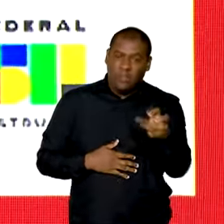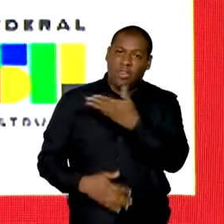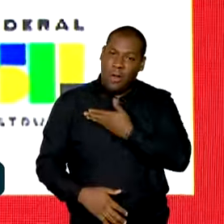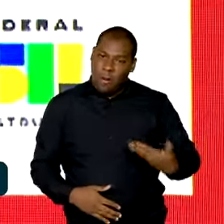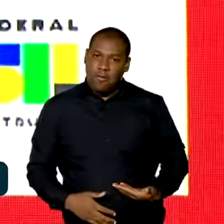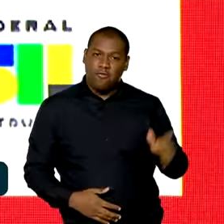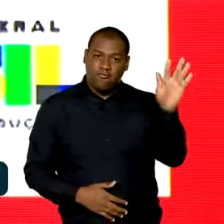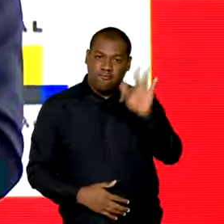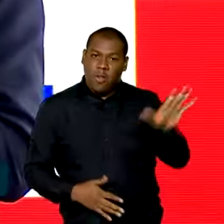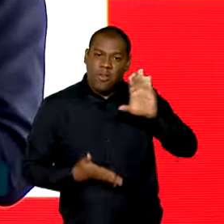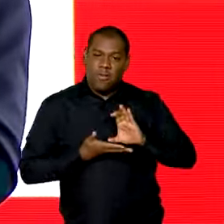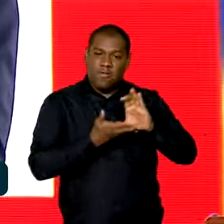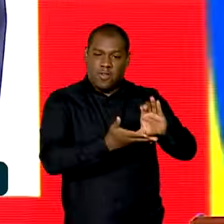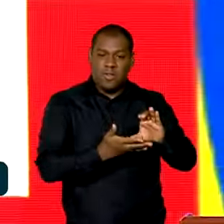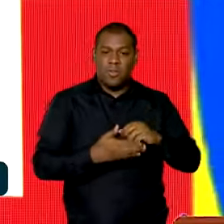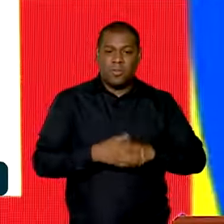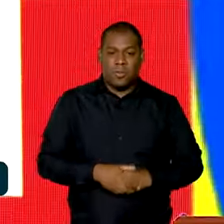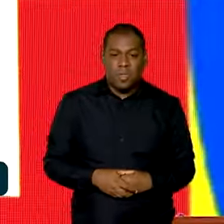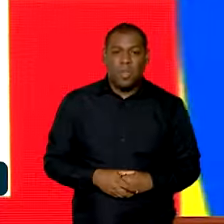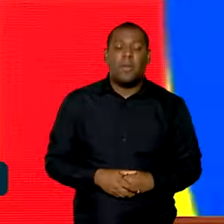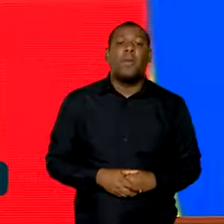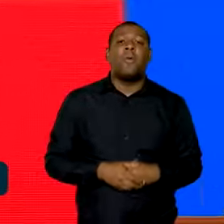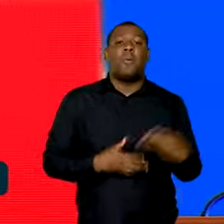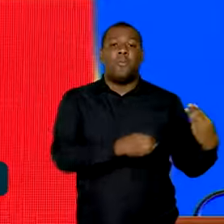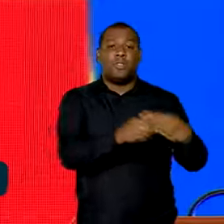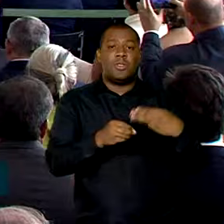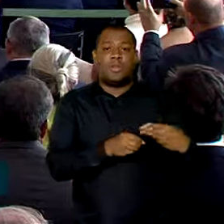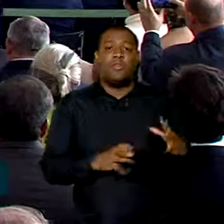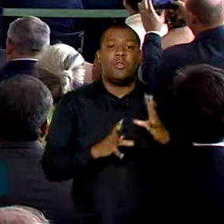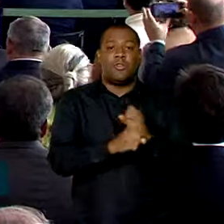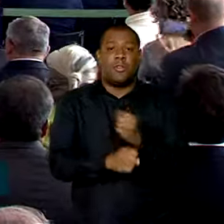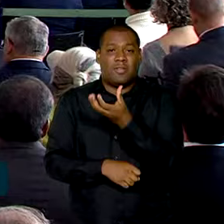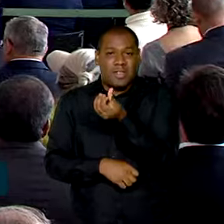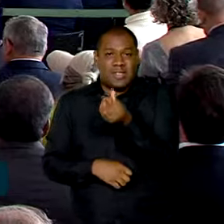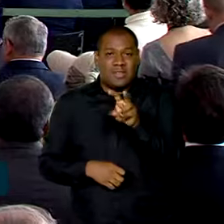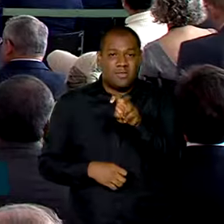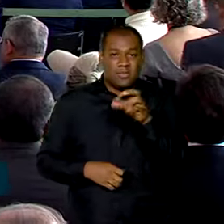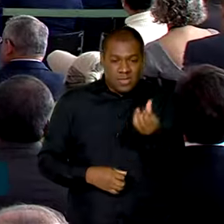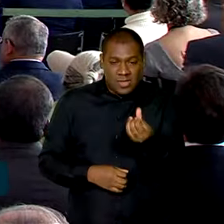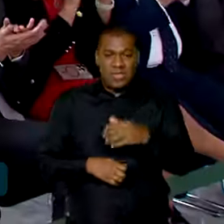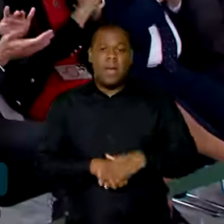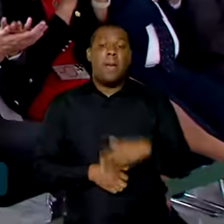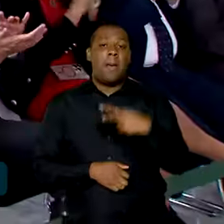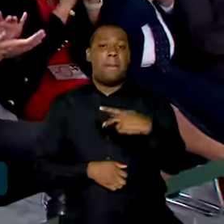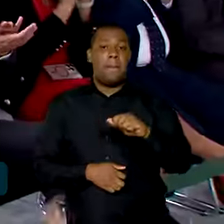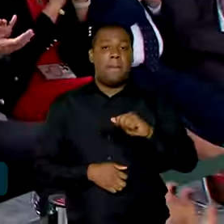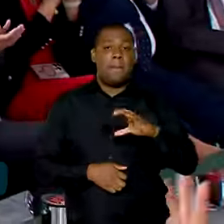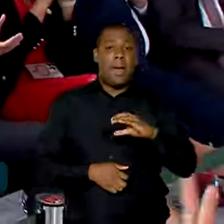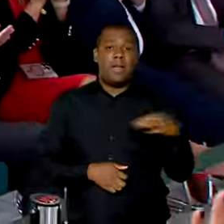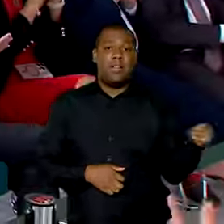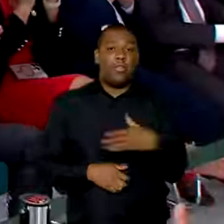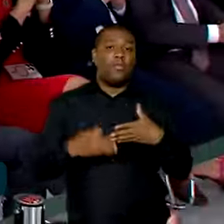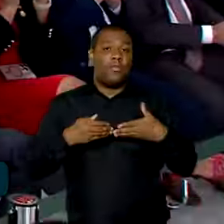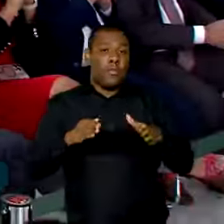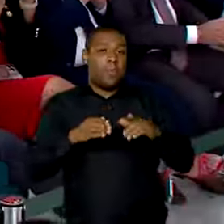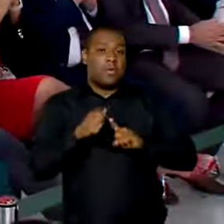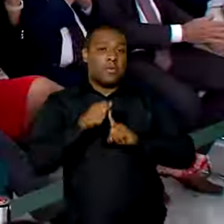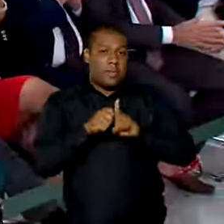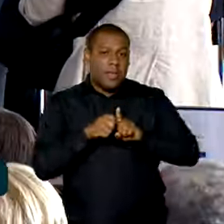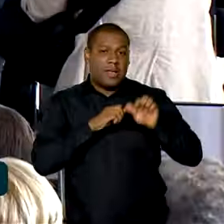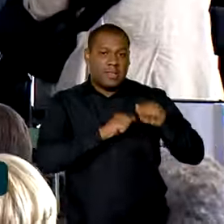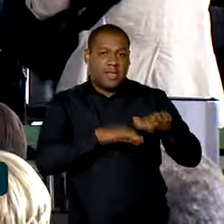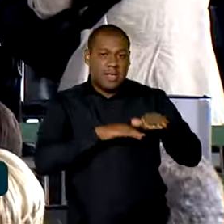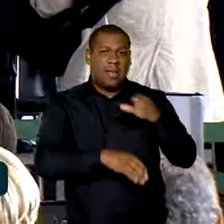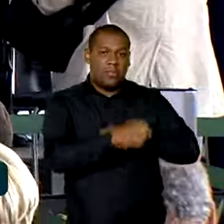federal, em 656 municípios. O novo PAC Seleções foi lançado em setembro do ano passado,